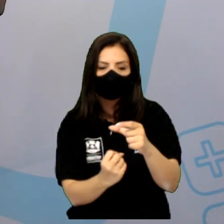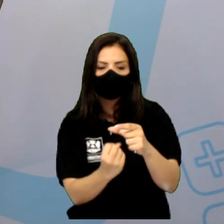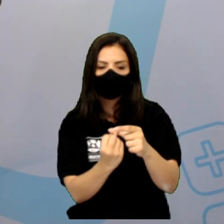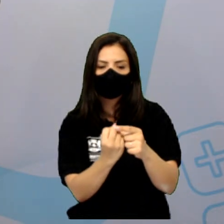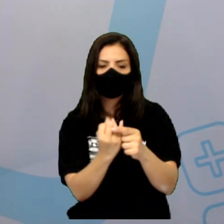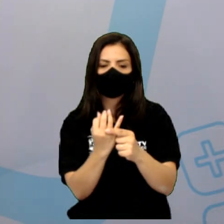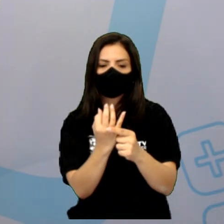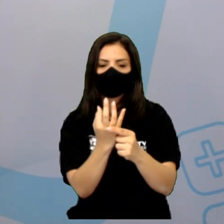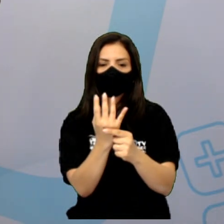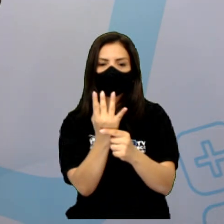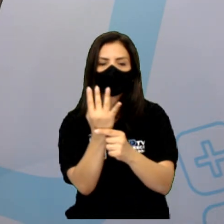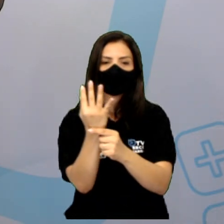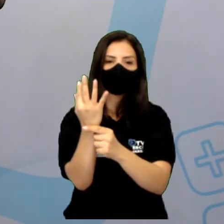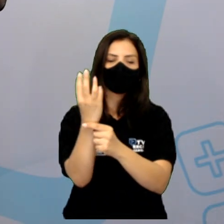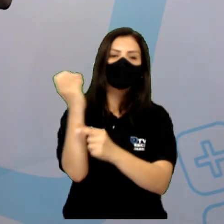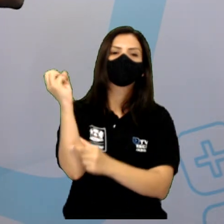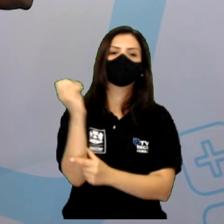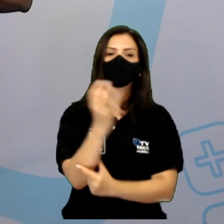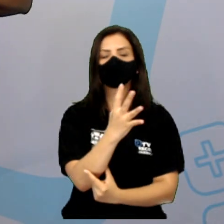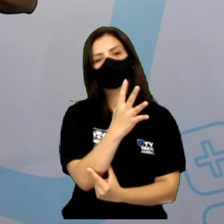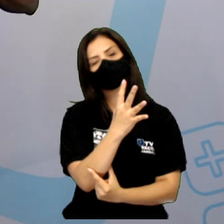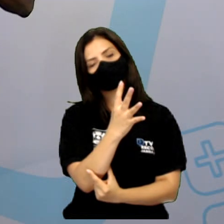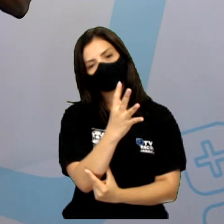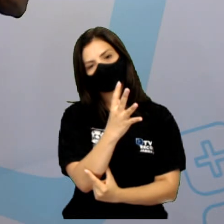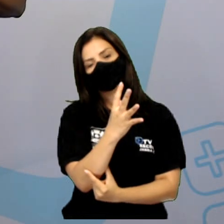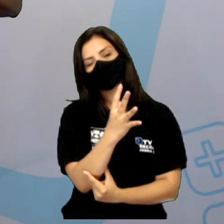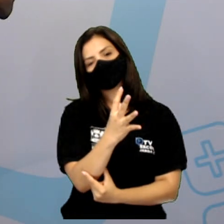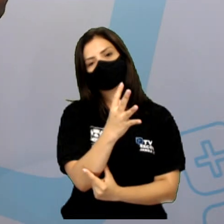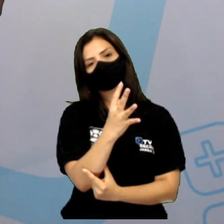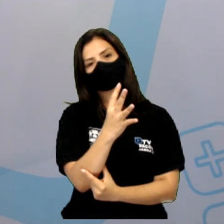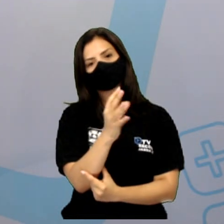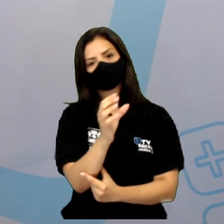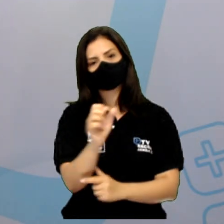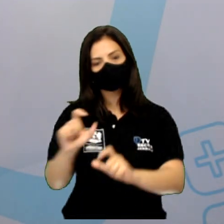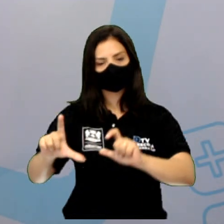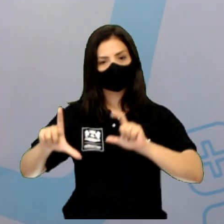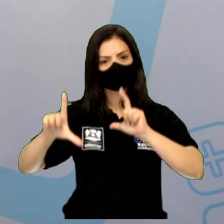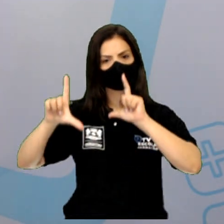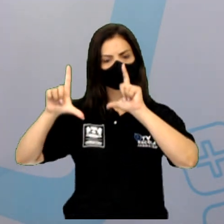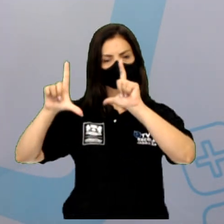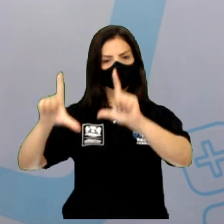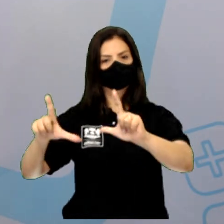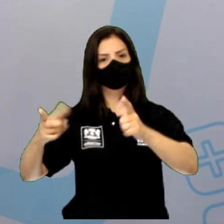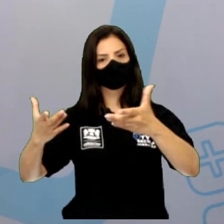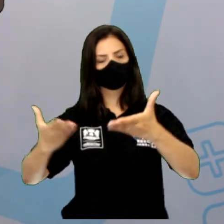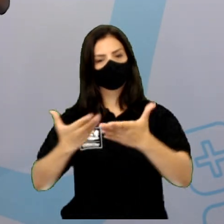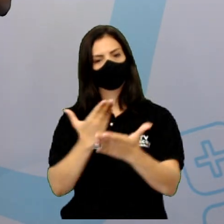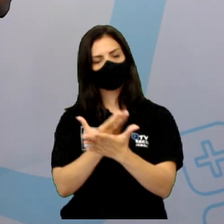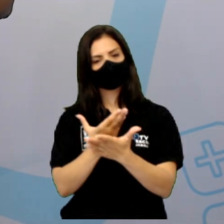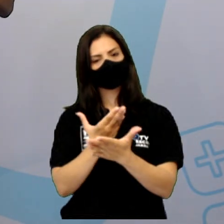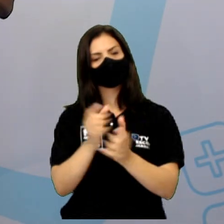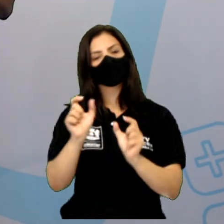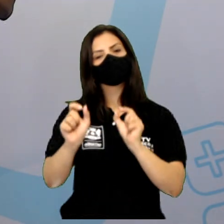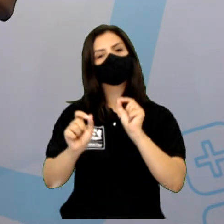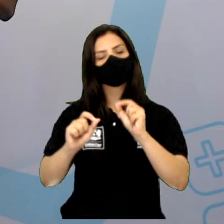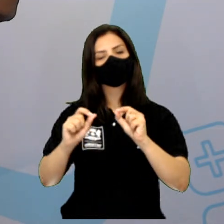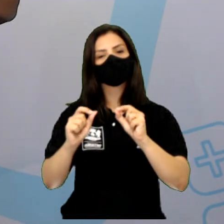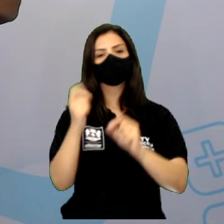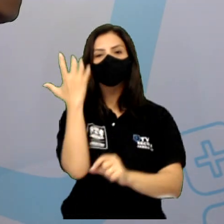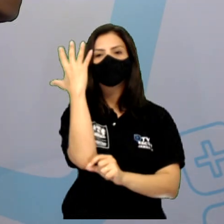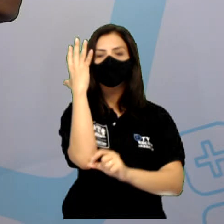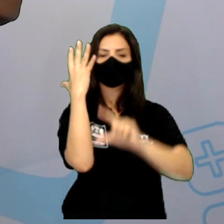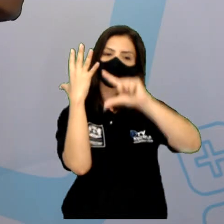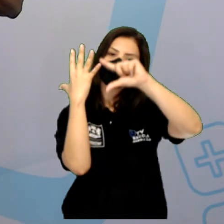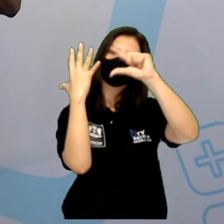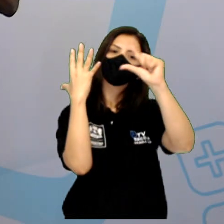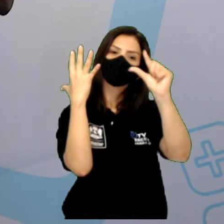plantas. E uma das que a gente vai dar destaque na aula de hoje é sobre as folhas, que também é uma parte